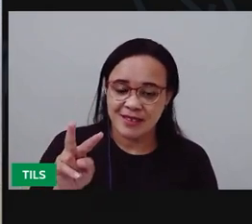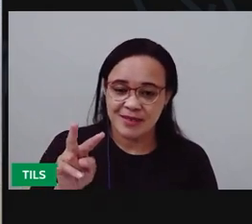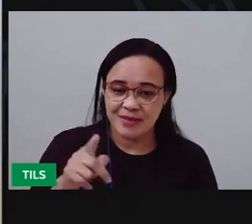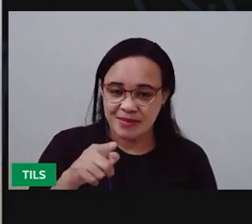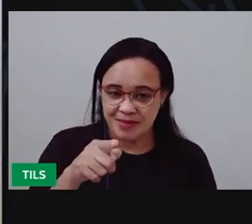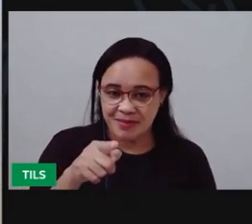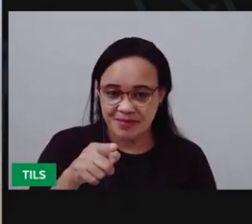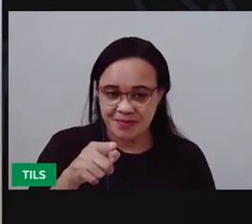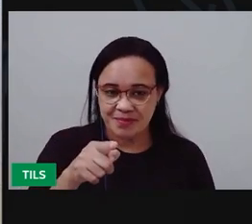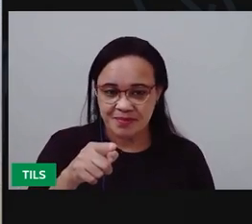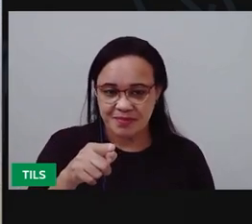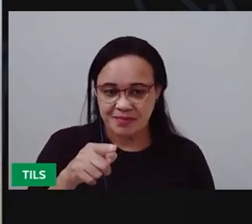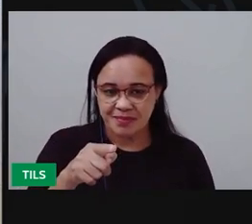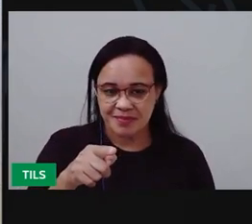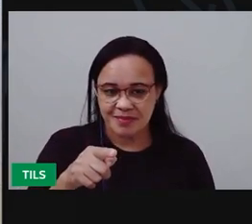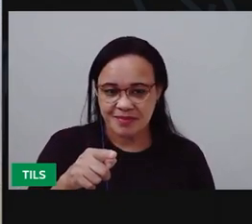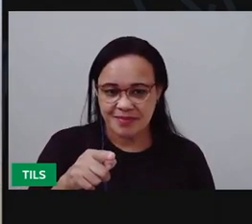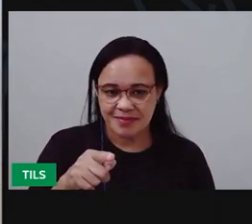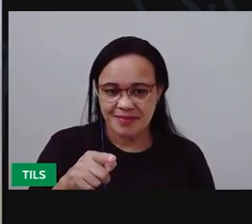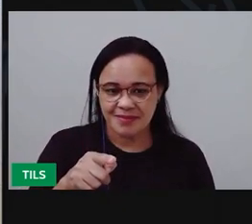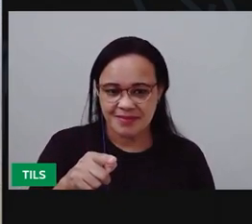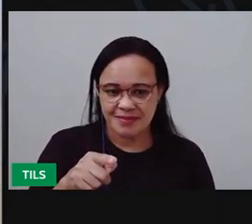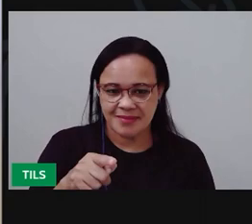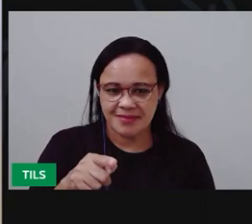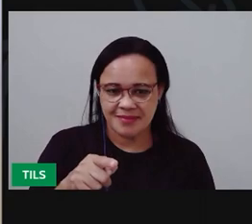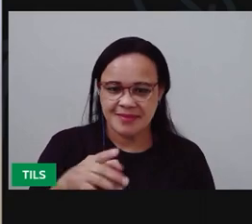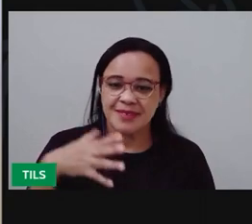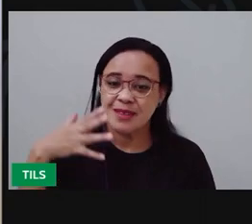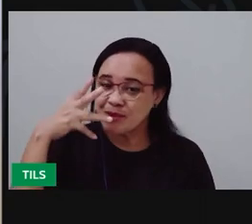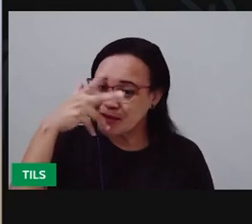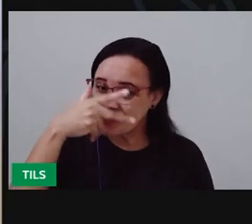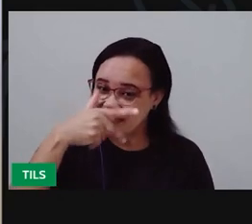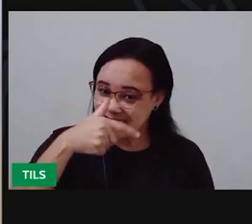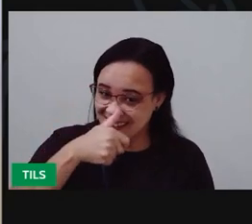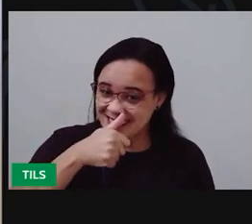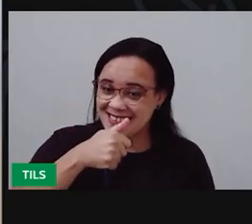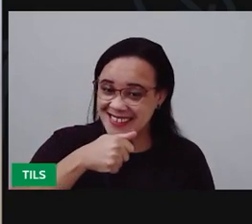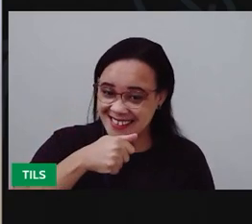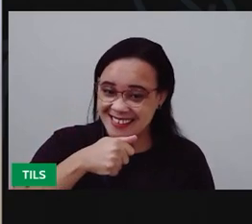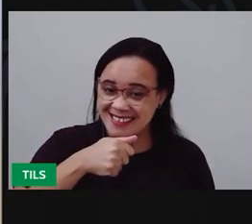Olha, criança. Tá ficando bonito. Tá